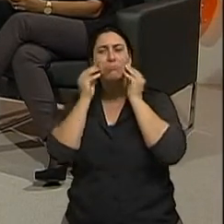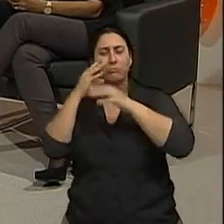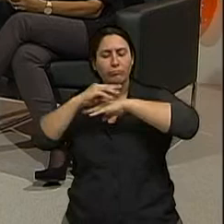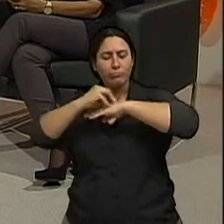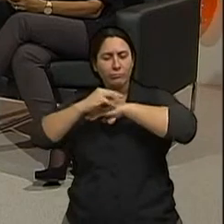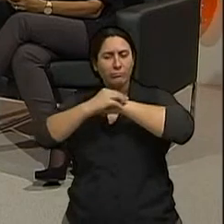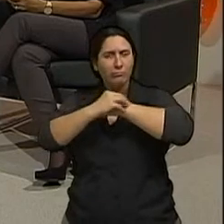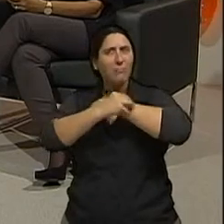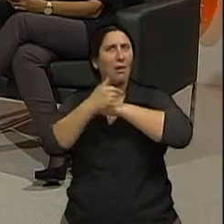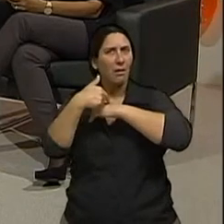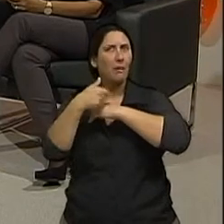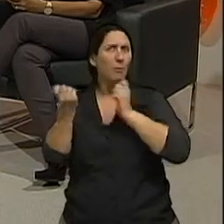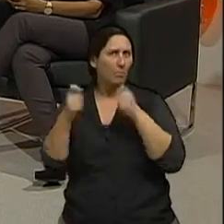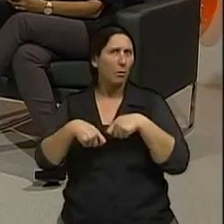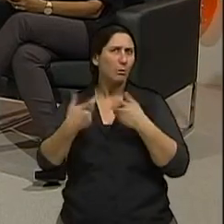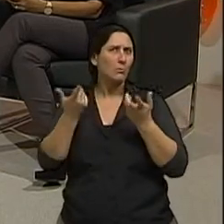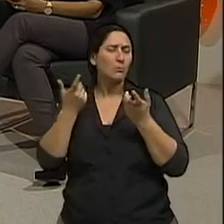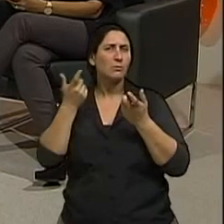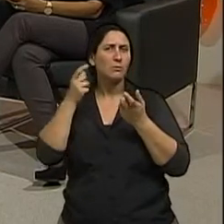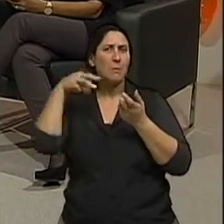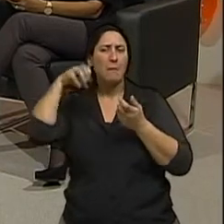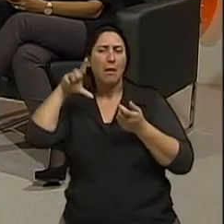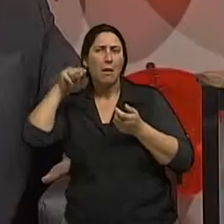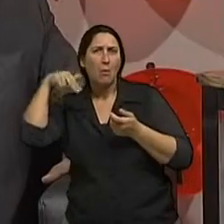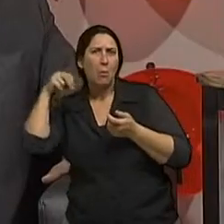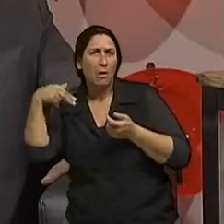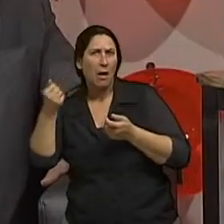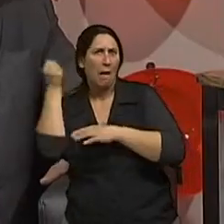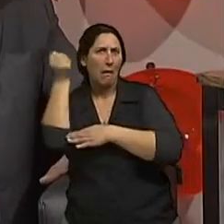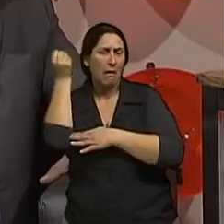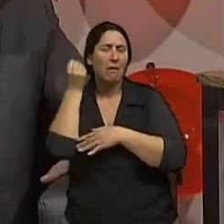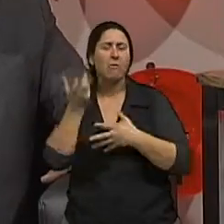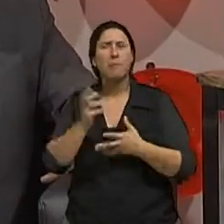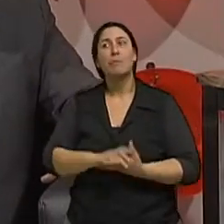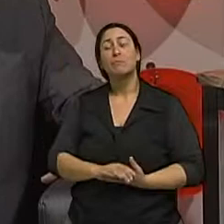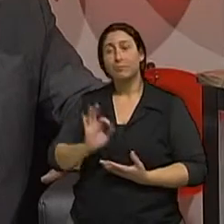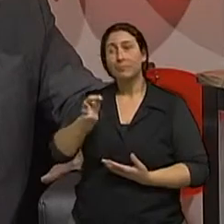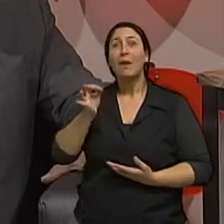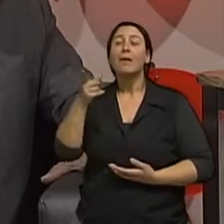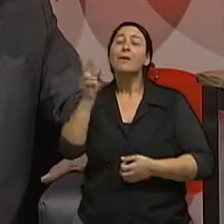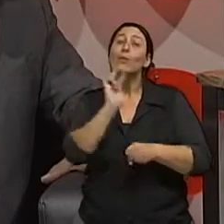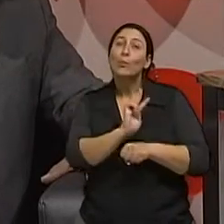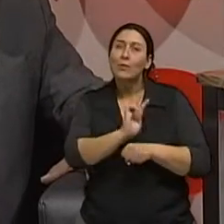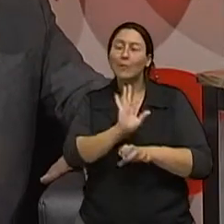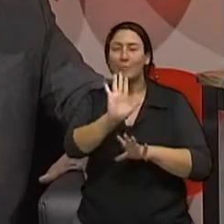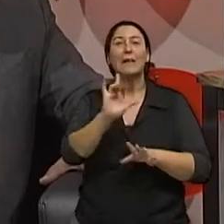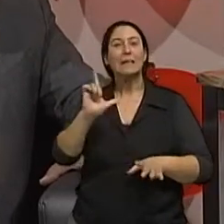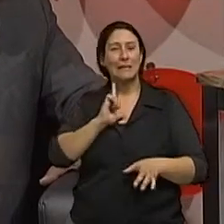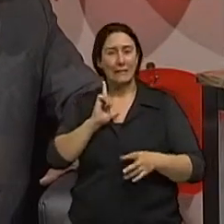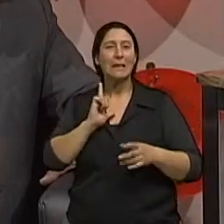doutor claro independente da idade é importante não criar um alarme porque por exemplo existem sinais